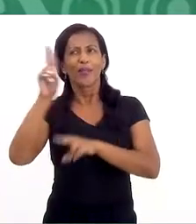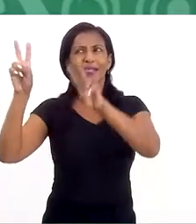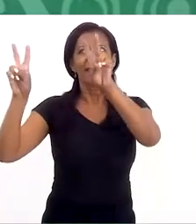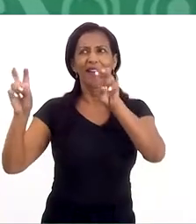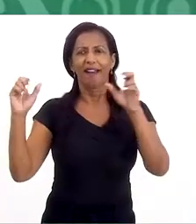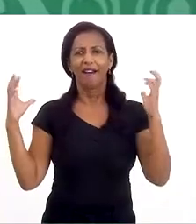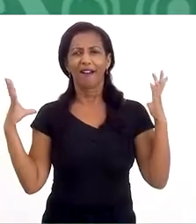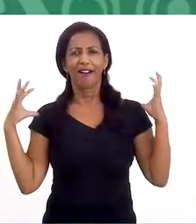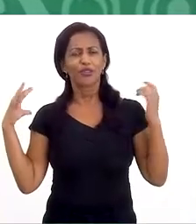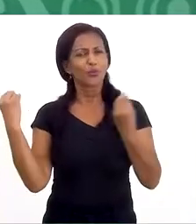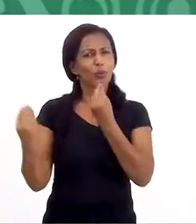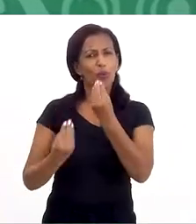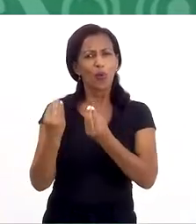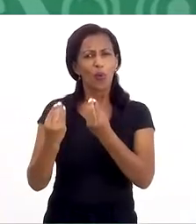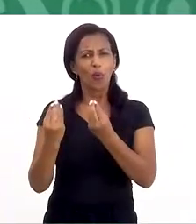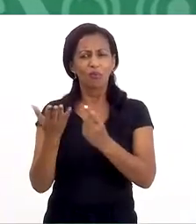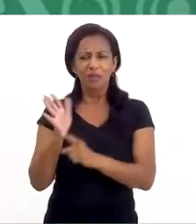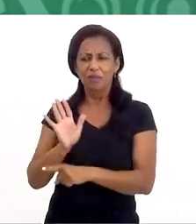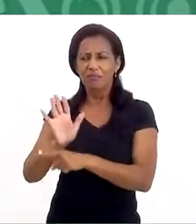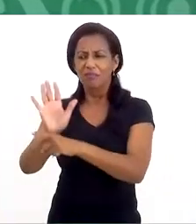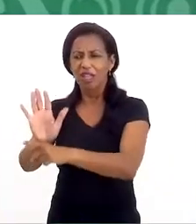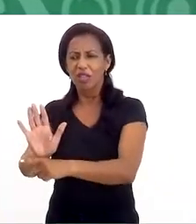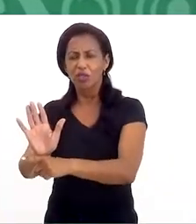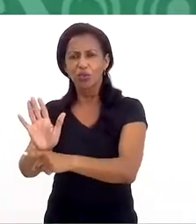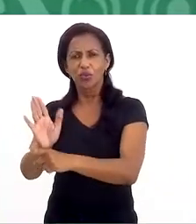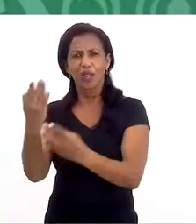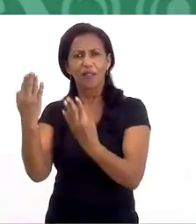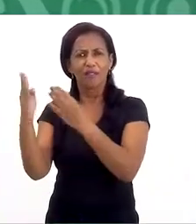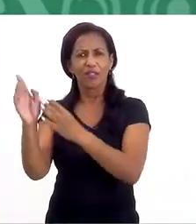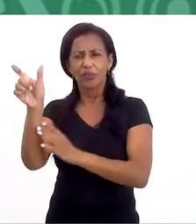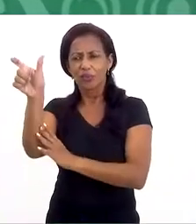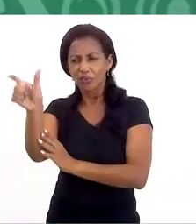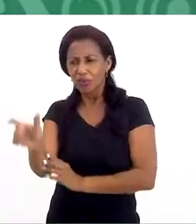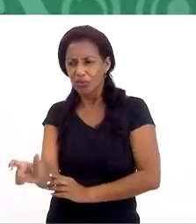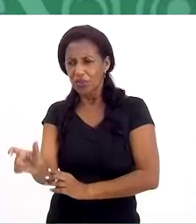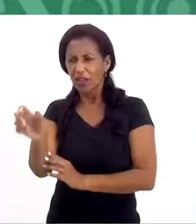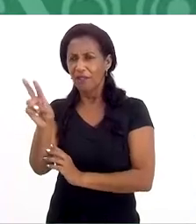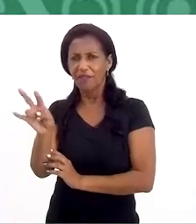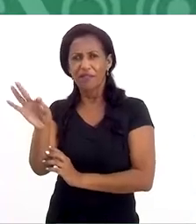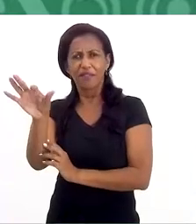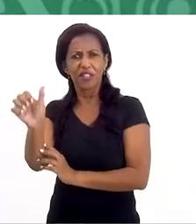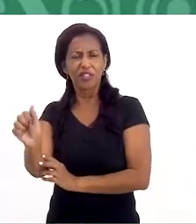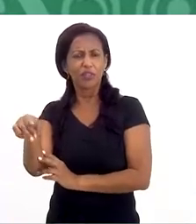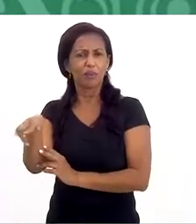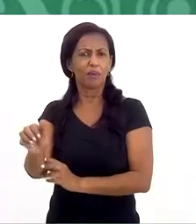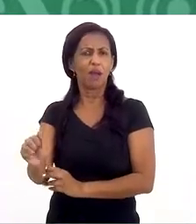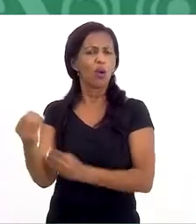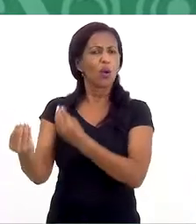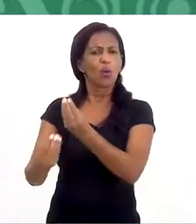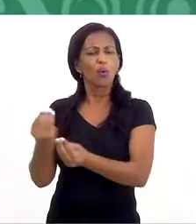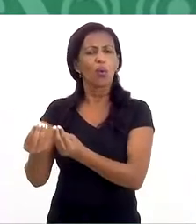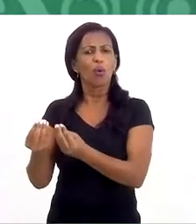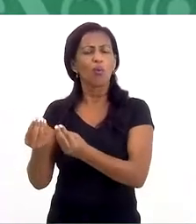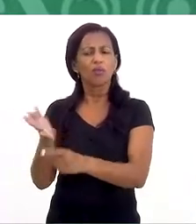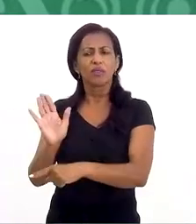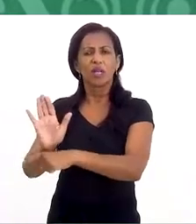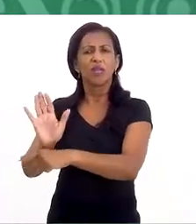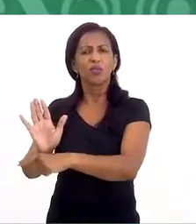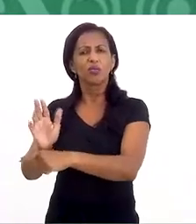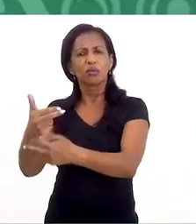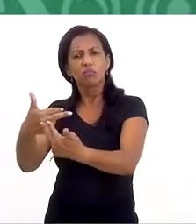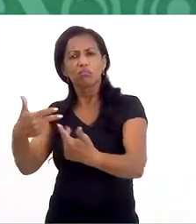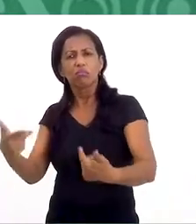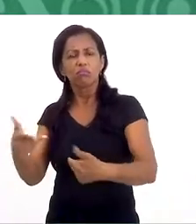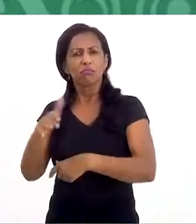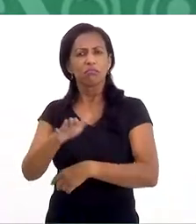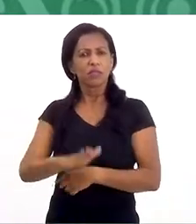Como que você lida com essas vítimas e quais as orientações que você dá para os fatores aí que podem